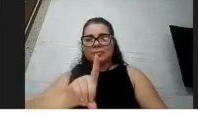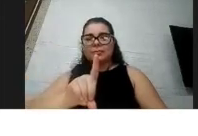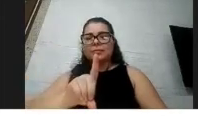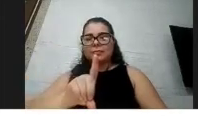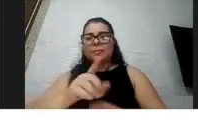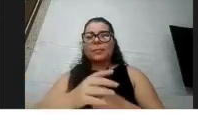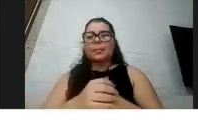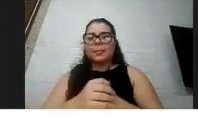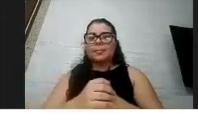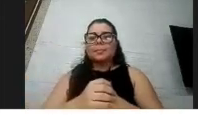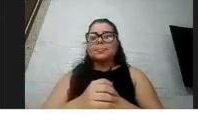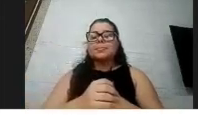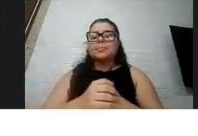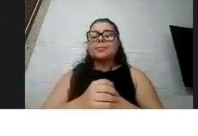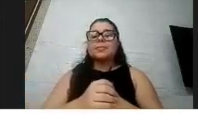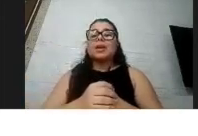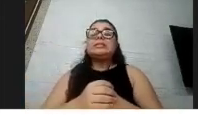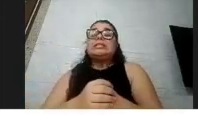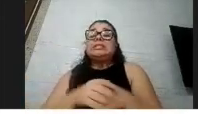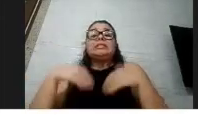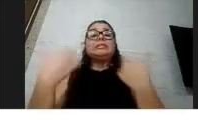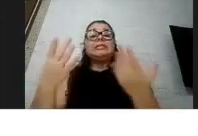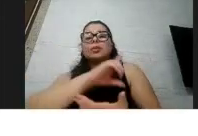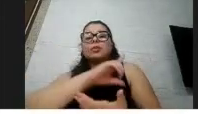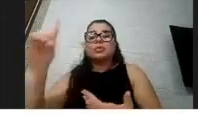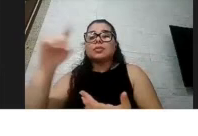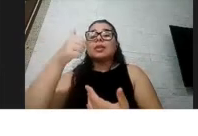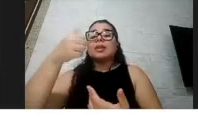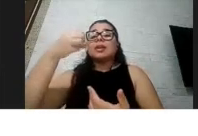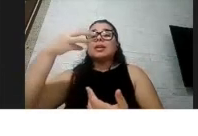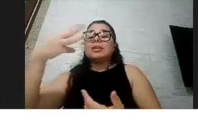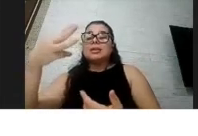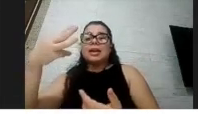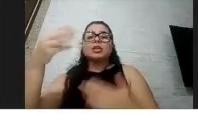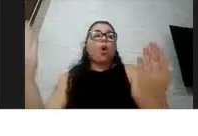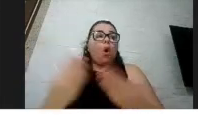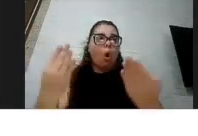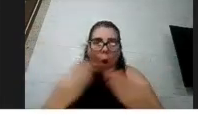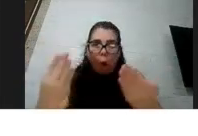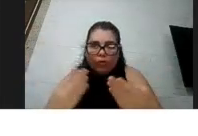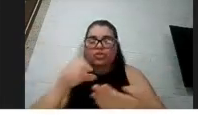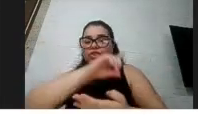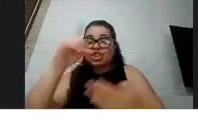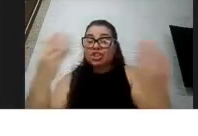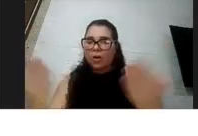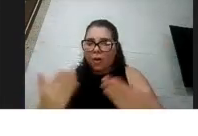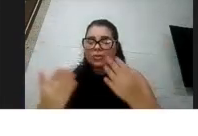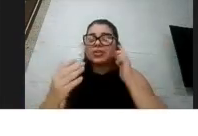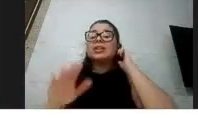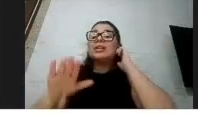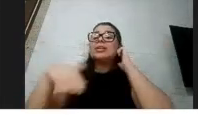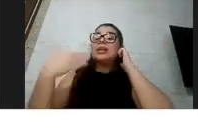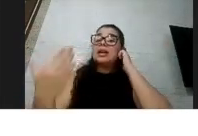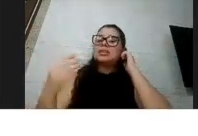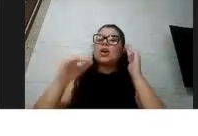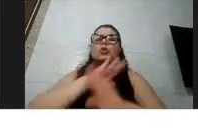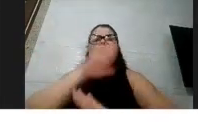a data aqui, a gente está falando em 13 de outubro de 2020, hoje, né, então todas essas questões que